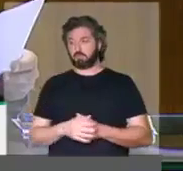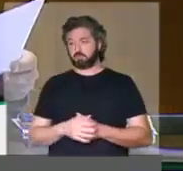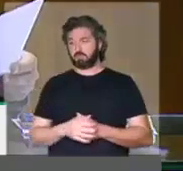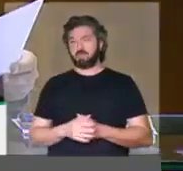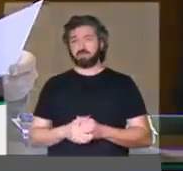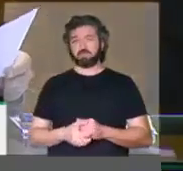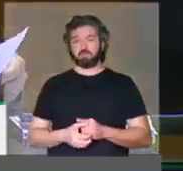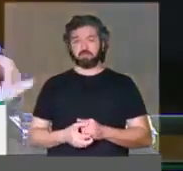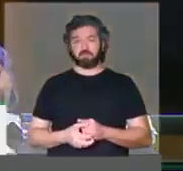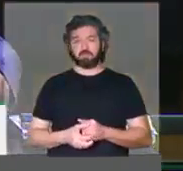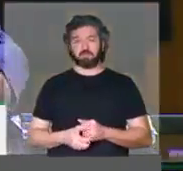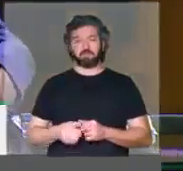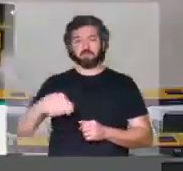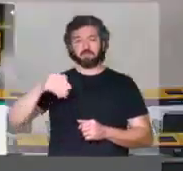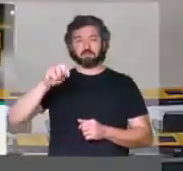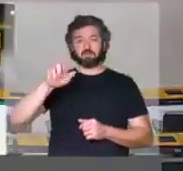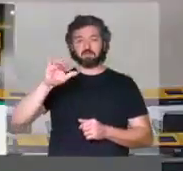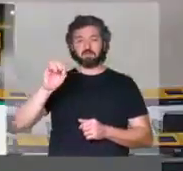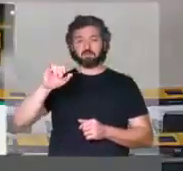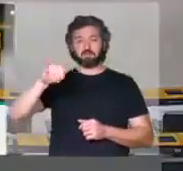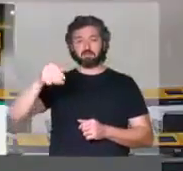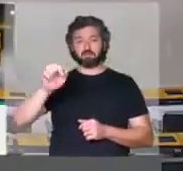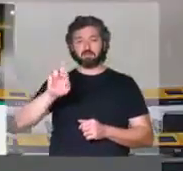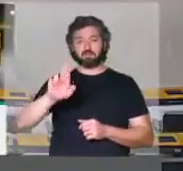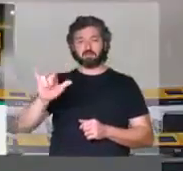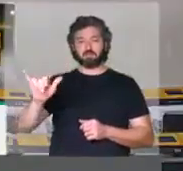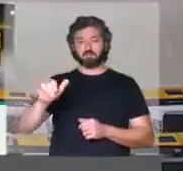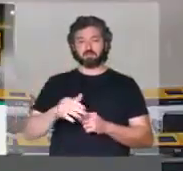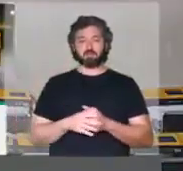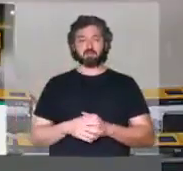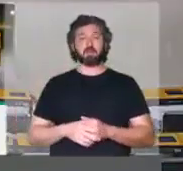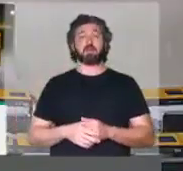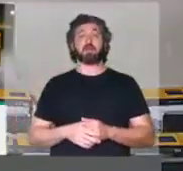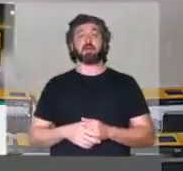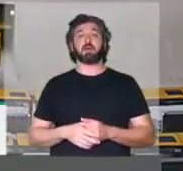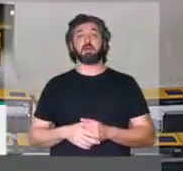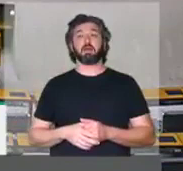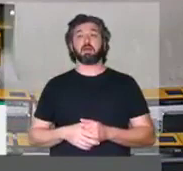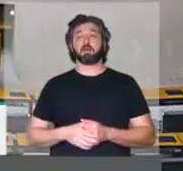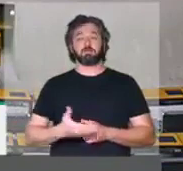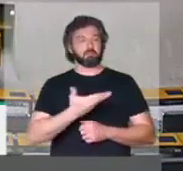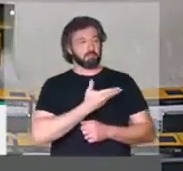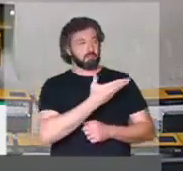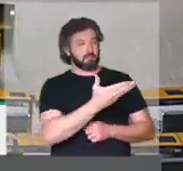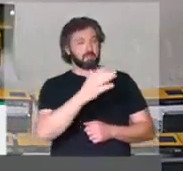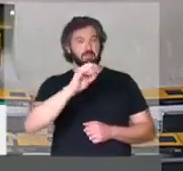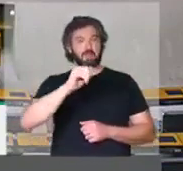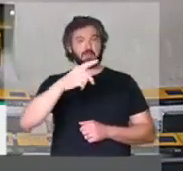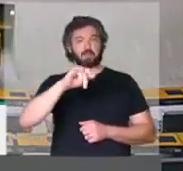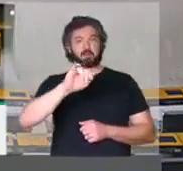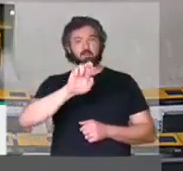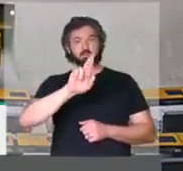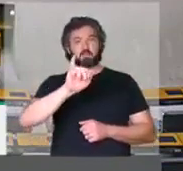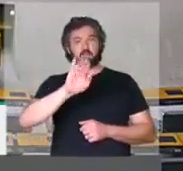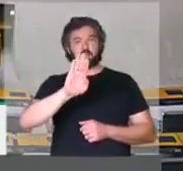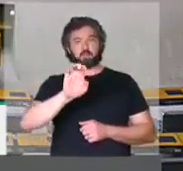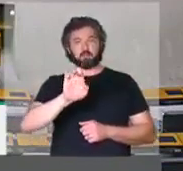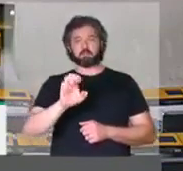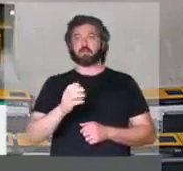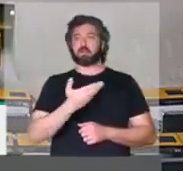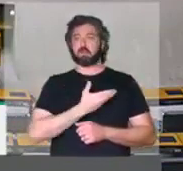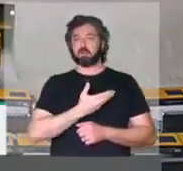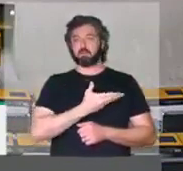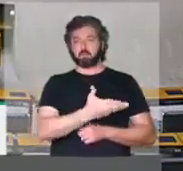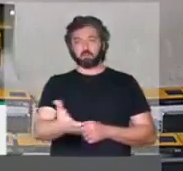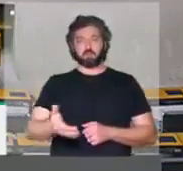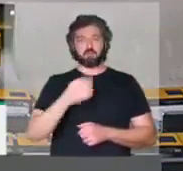do Márcio Gerri. Querido companheiro, presidente Camilo Capiberib, demais parlamentares que nos